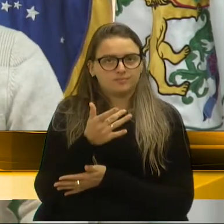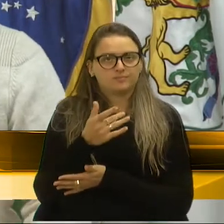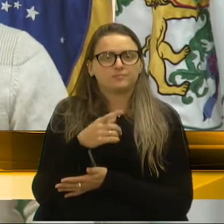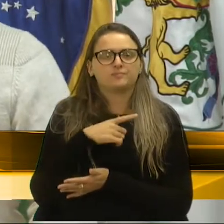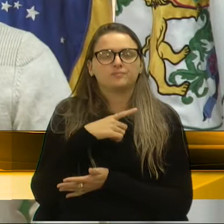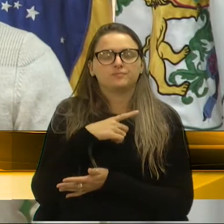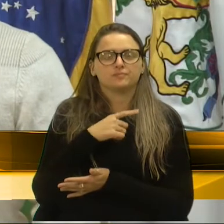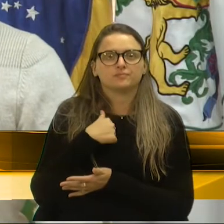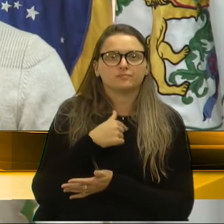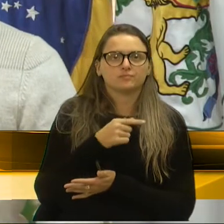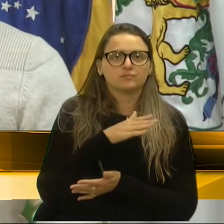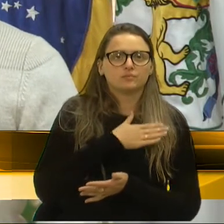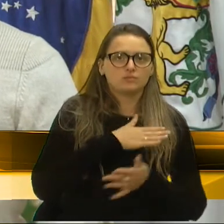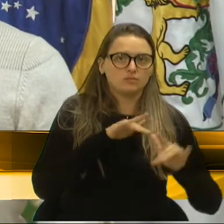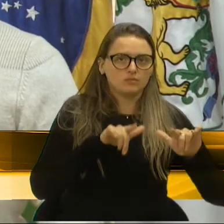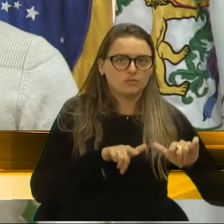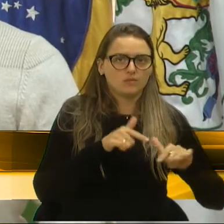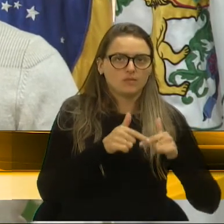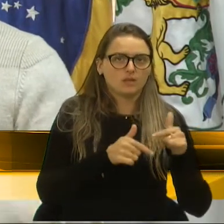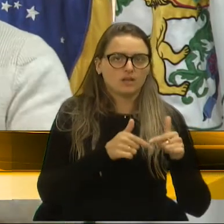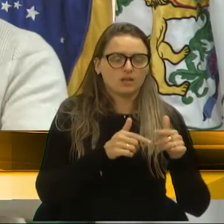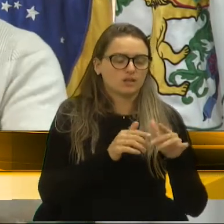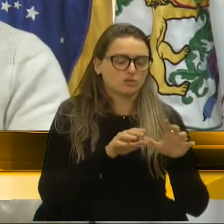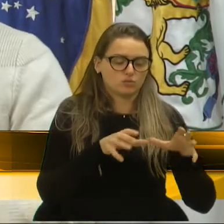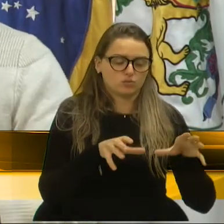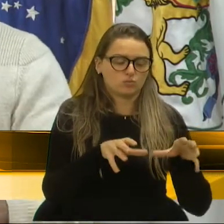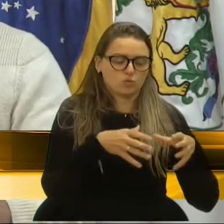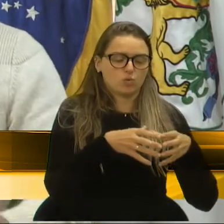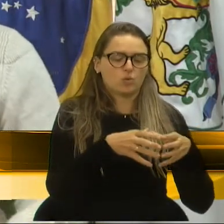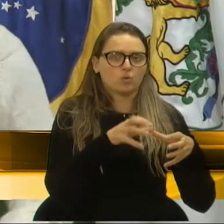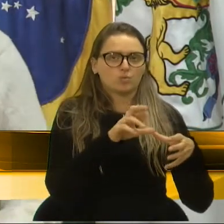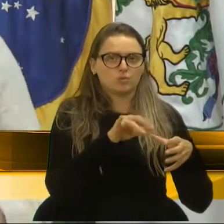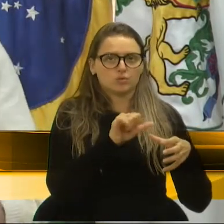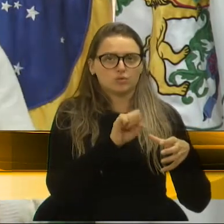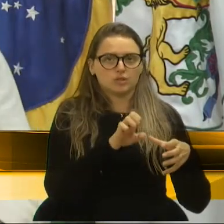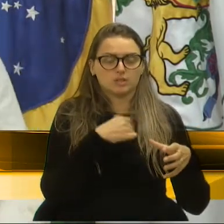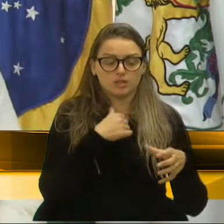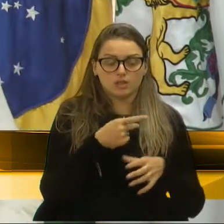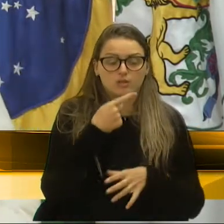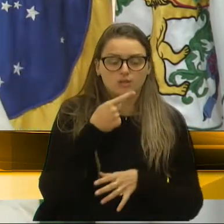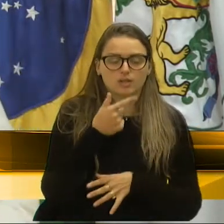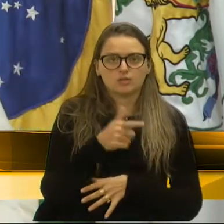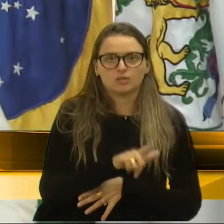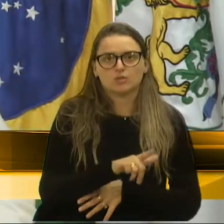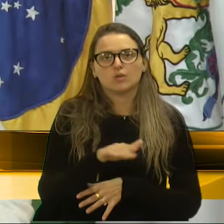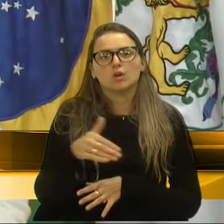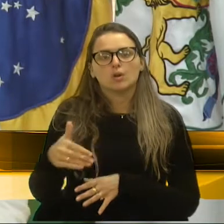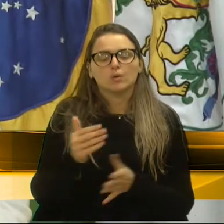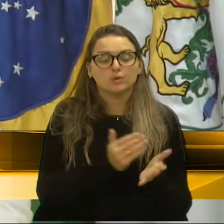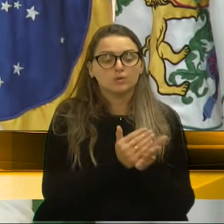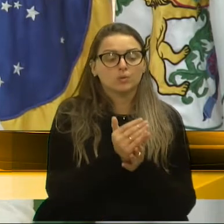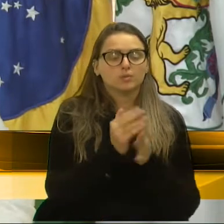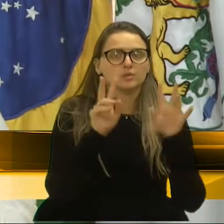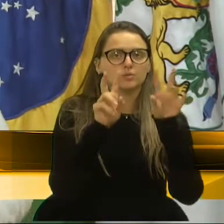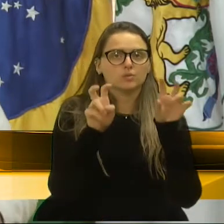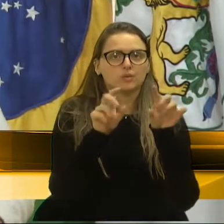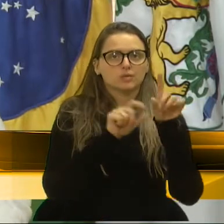estava lá no gabinete em fim de crise, e falei já aqui, vou repetir de novo, quando foi levantado esse assunto,